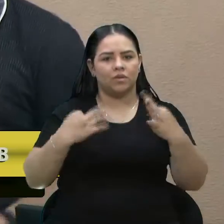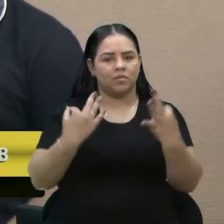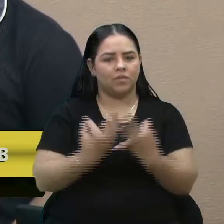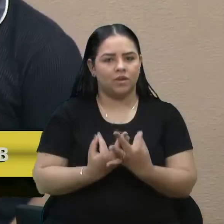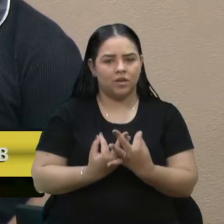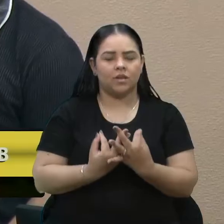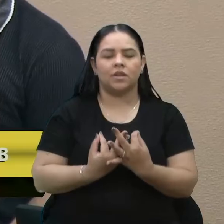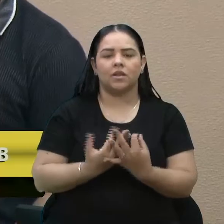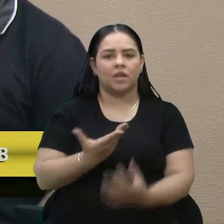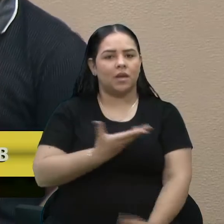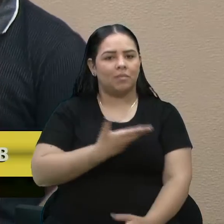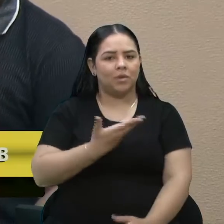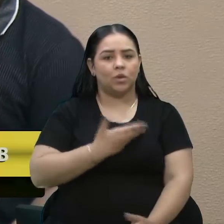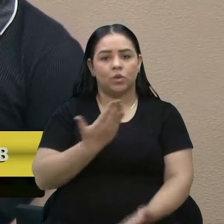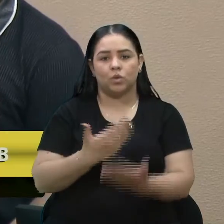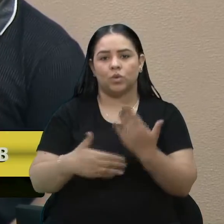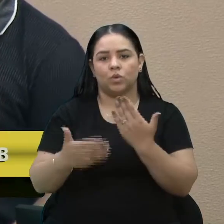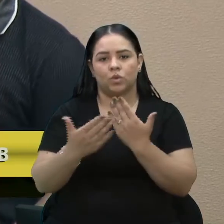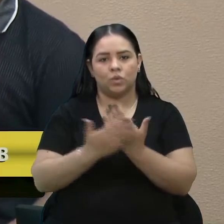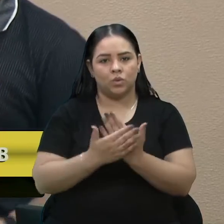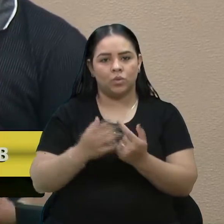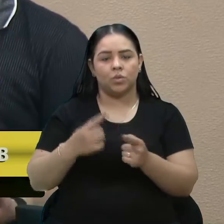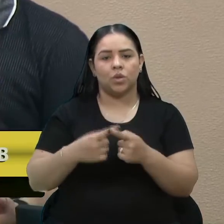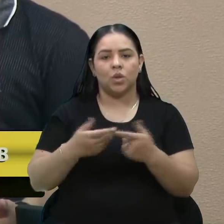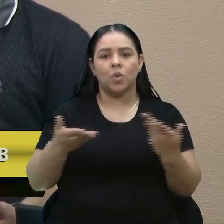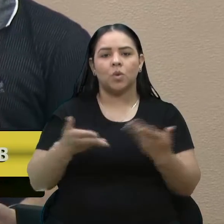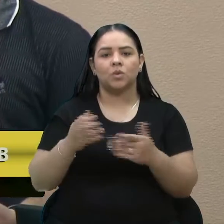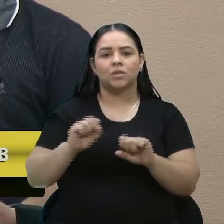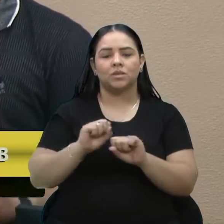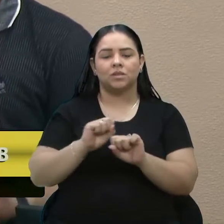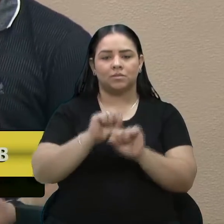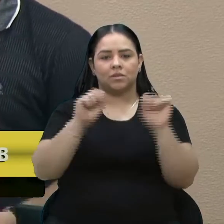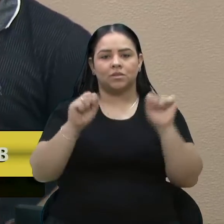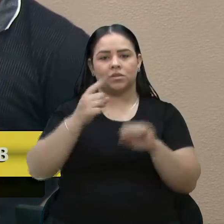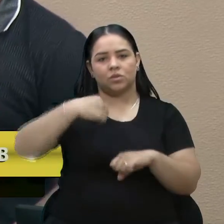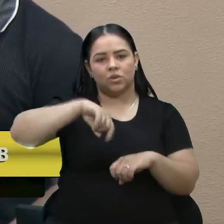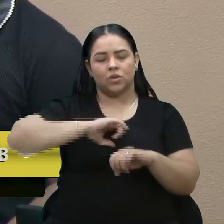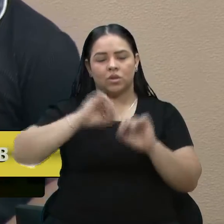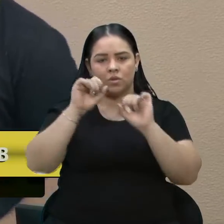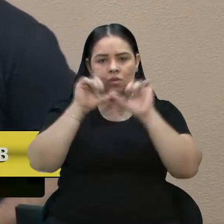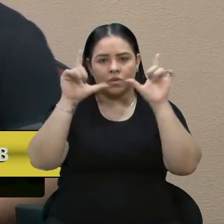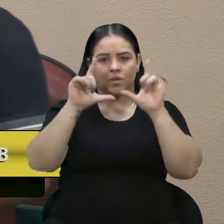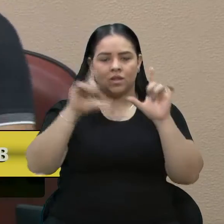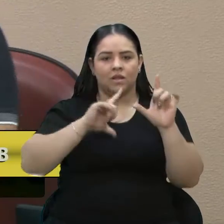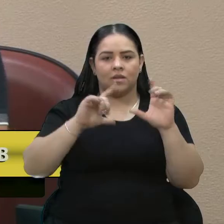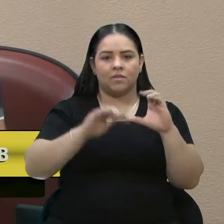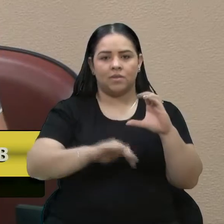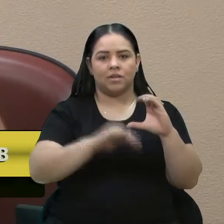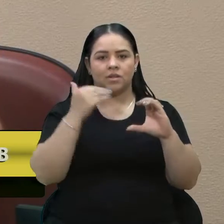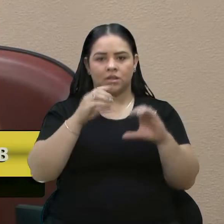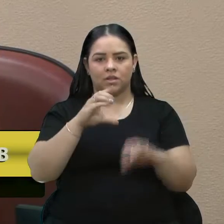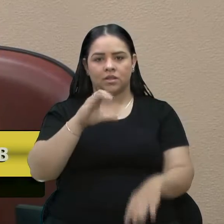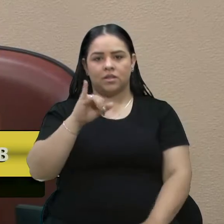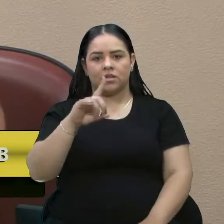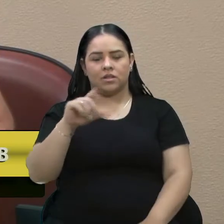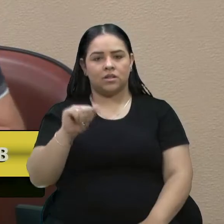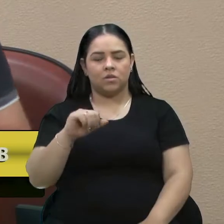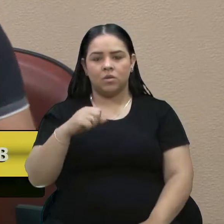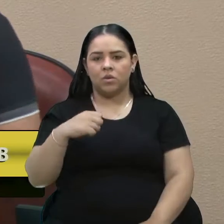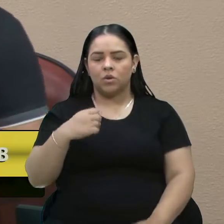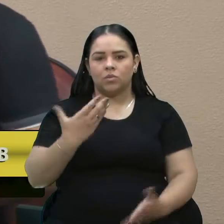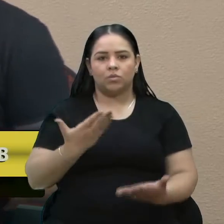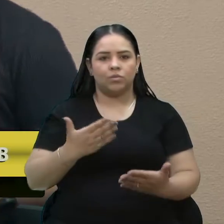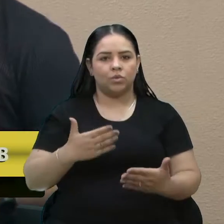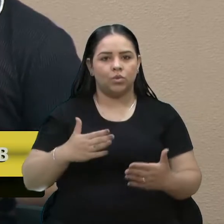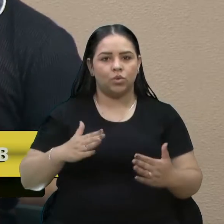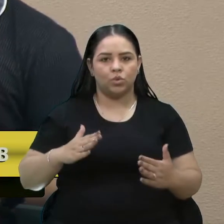hoje pela manhã, quando a gente acordou e recebeu a mensagem da dona Cida, foi um impacto muito forte, porque era um